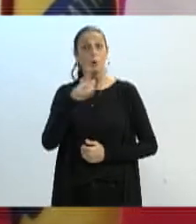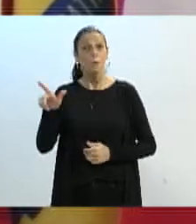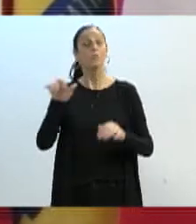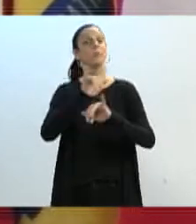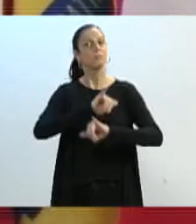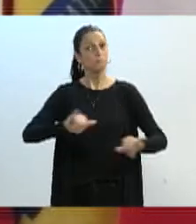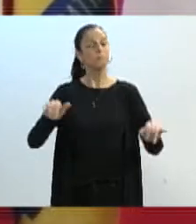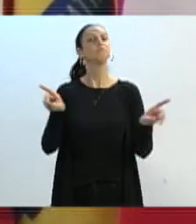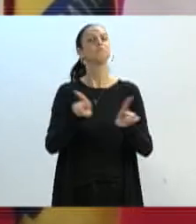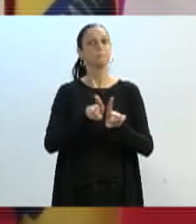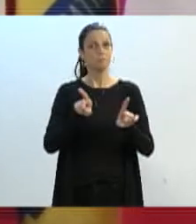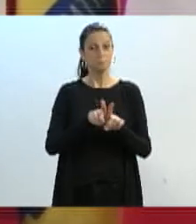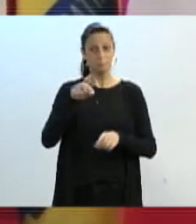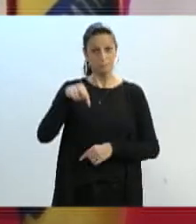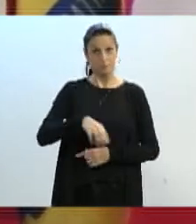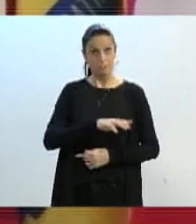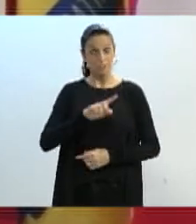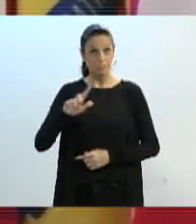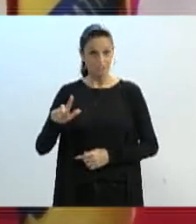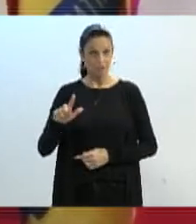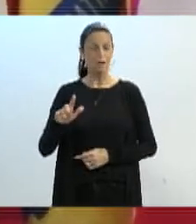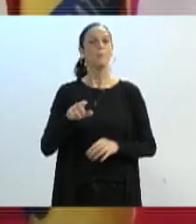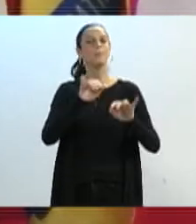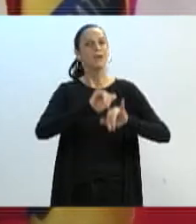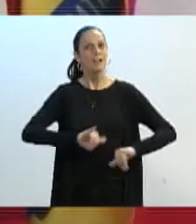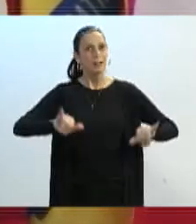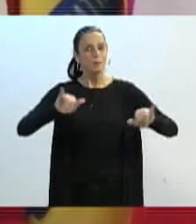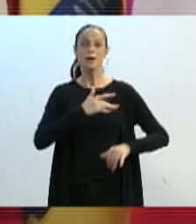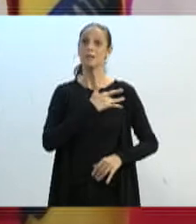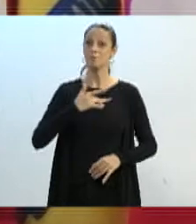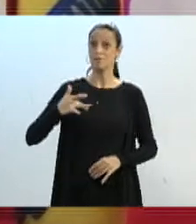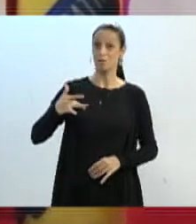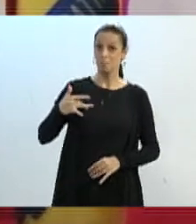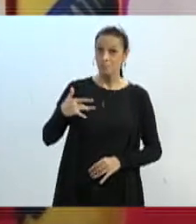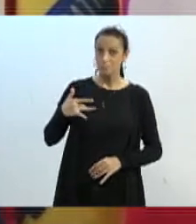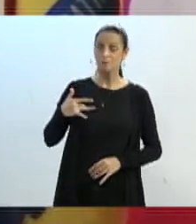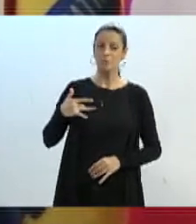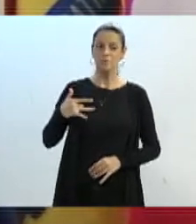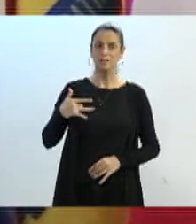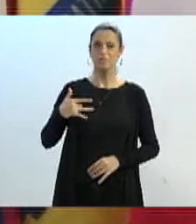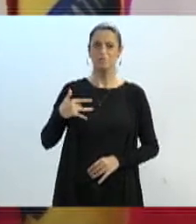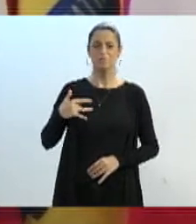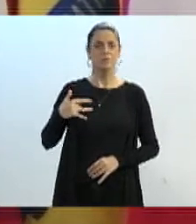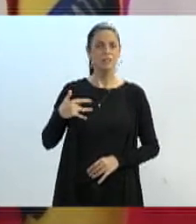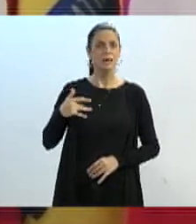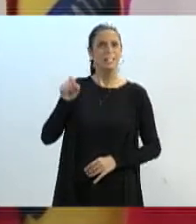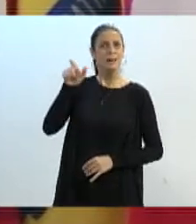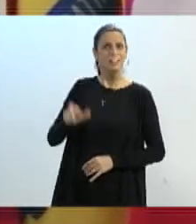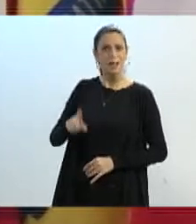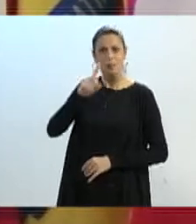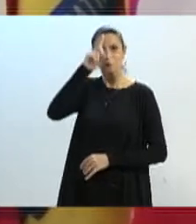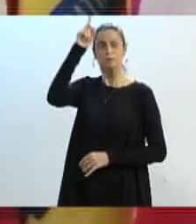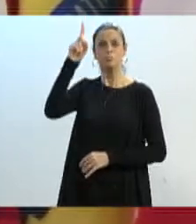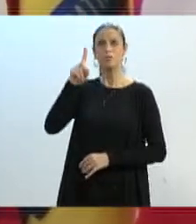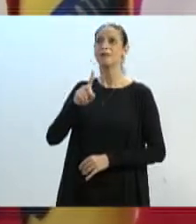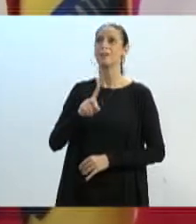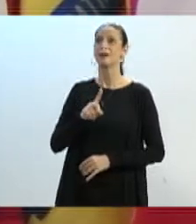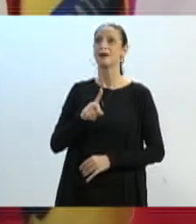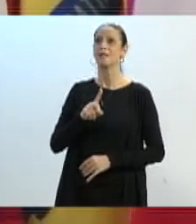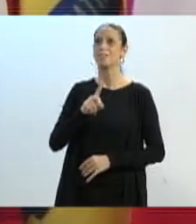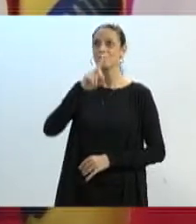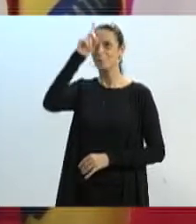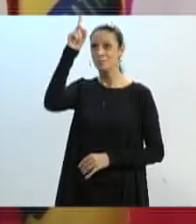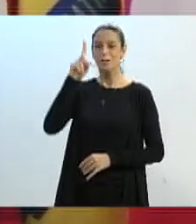em desenvolvimento aqui na cidade, como a campanha Saúde Íntima, idealizada pela Laide Braguirola. Braguirola, e me perdoe se falei o